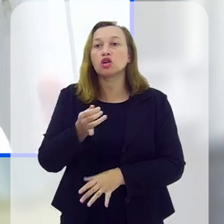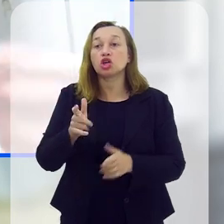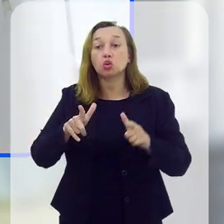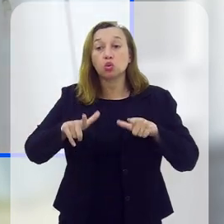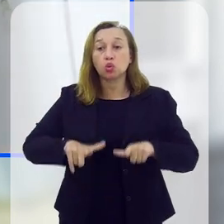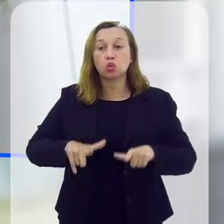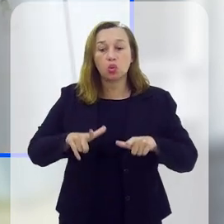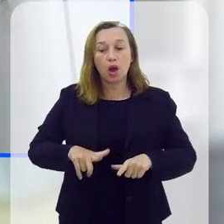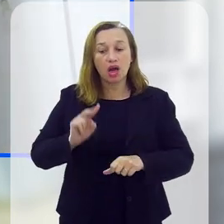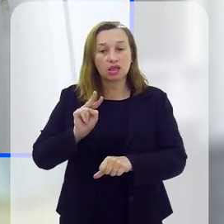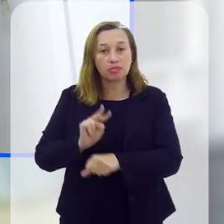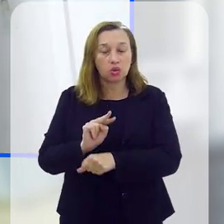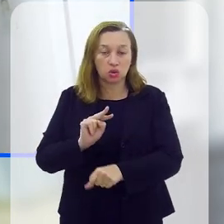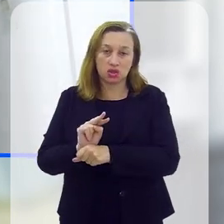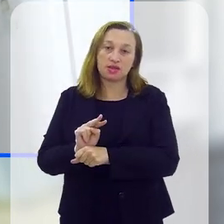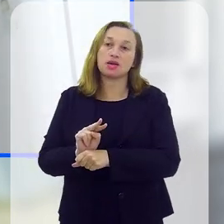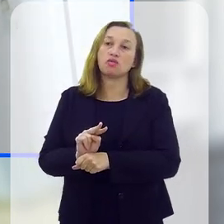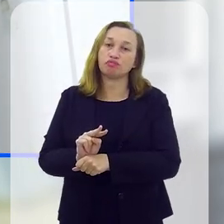os fatos em ambiente